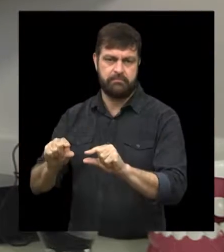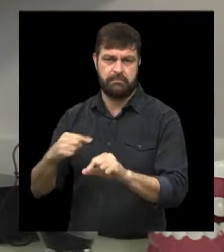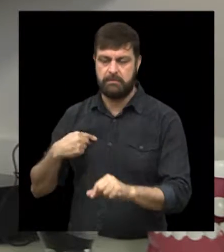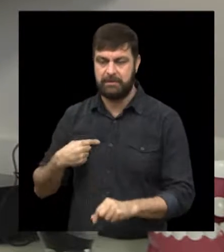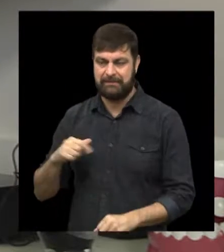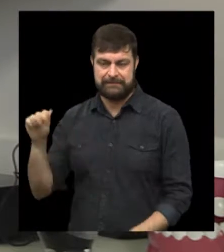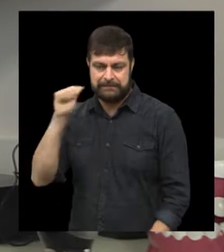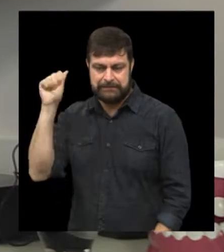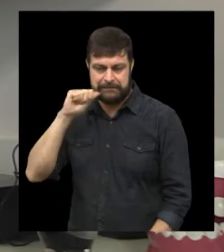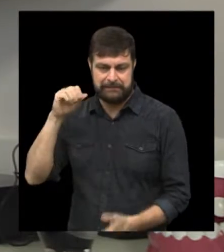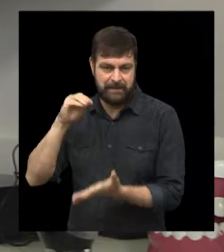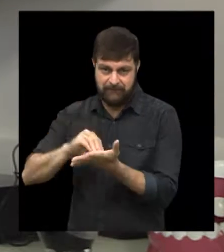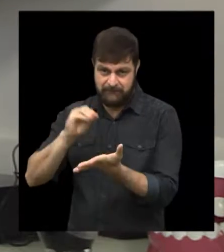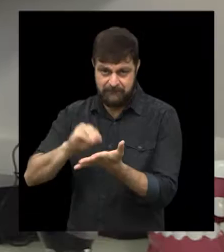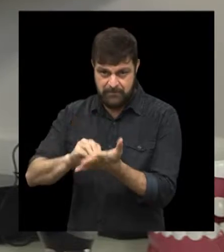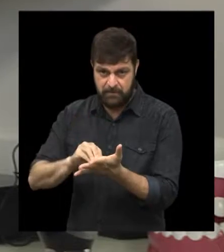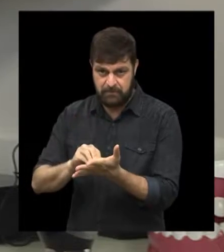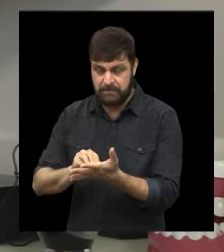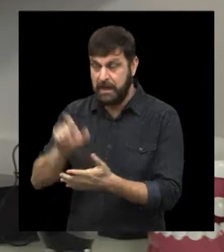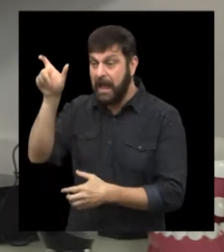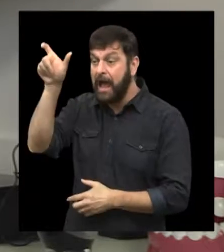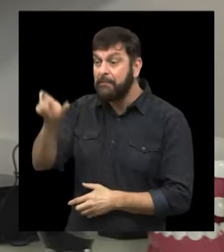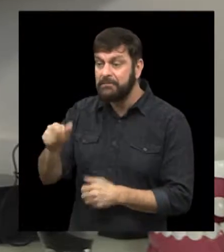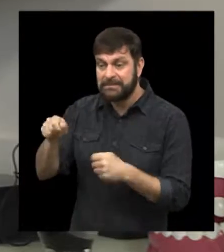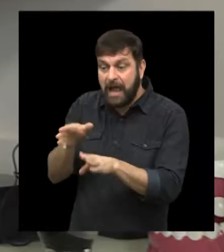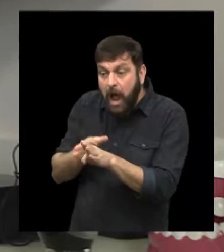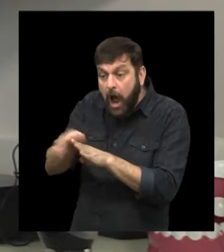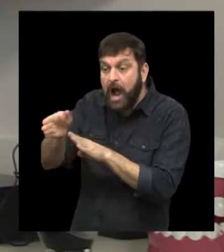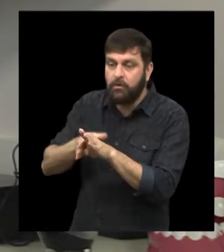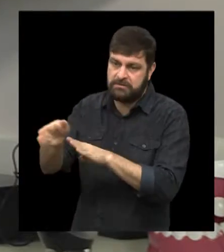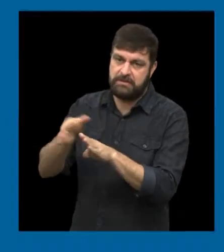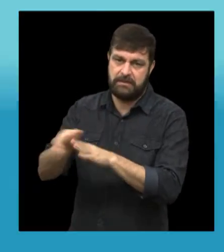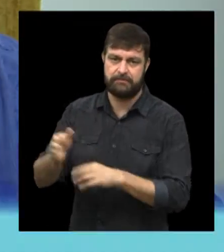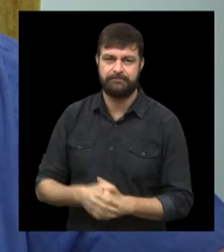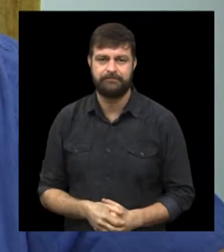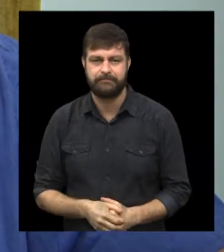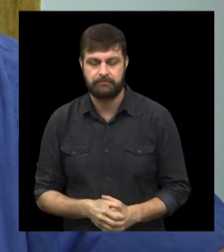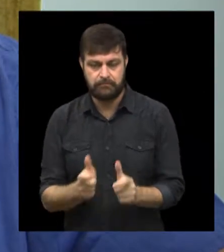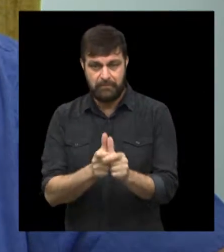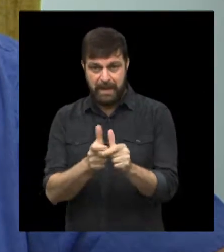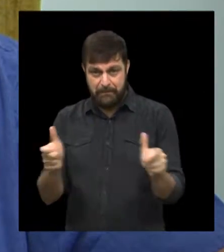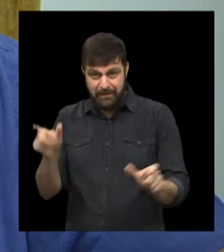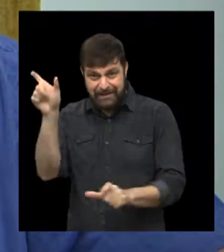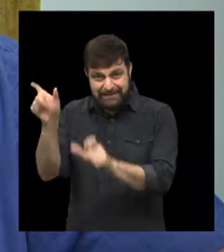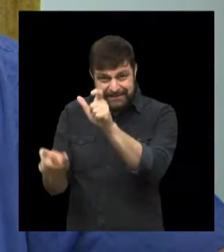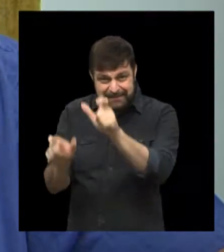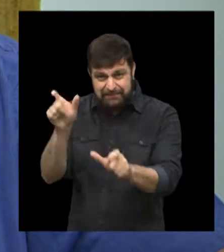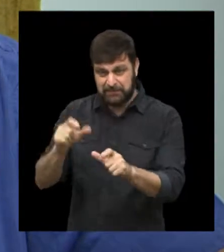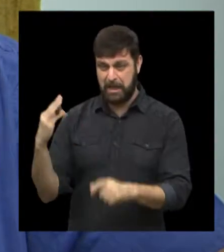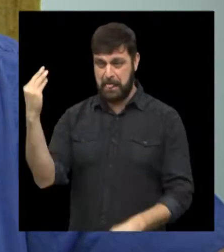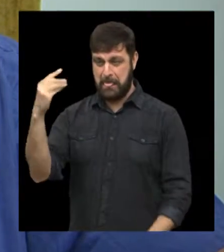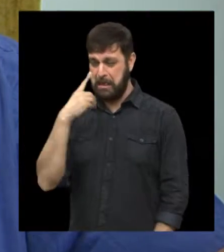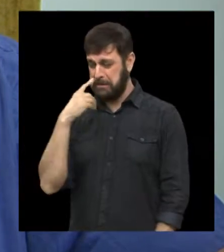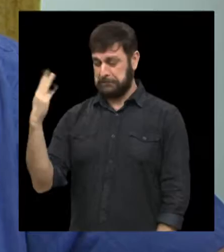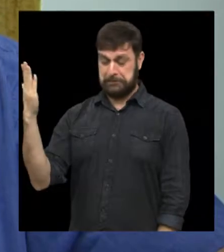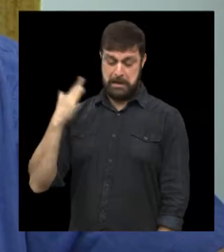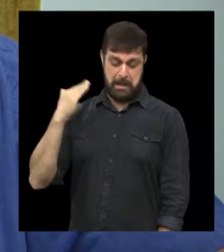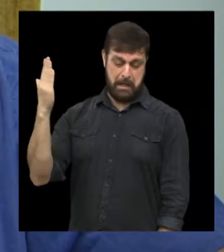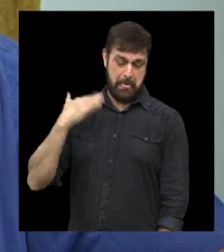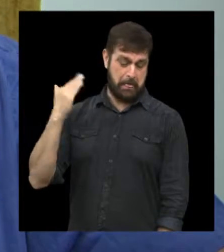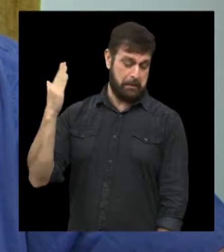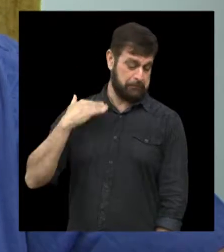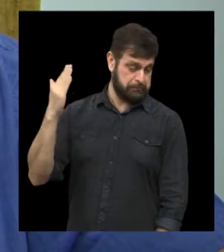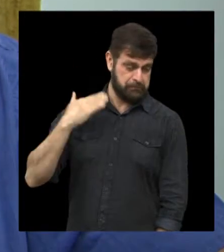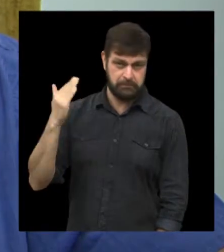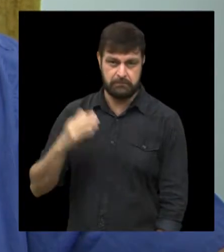a halitose não é falta de higiene, na verdade, a halitose é falta de orientação profissional. A maior parte das pessoas que têm mau